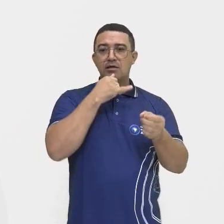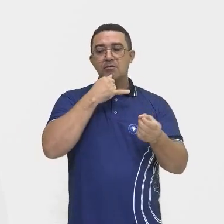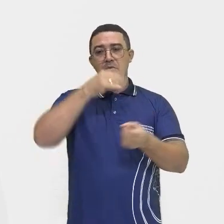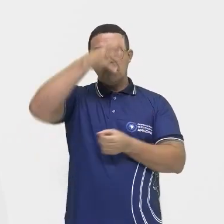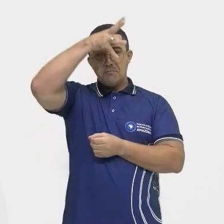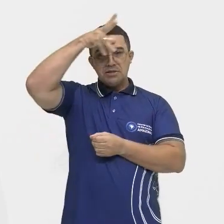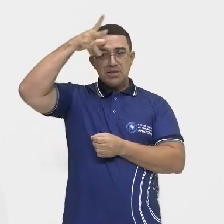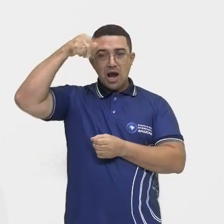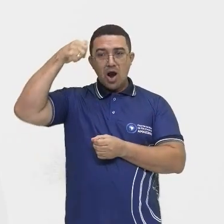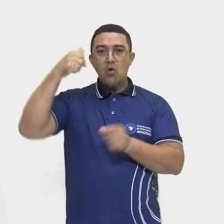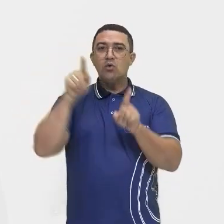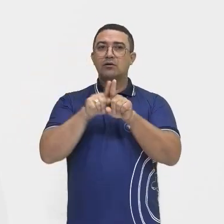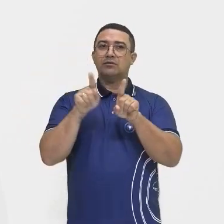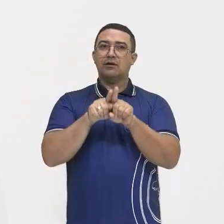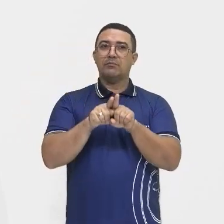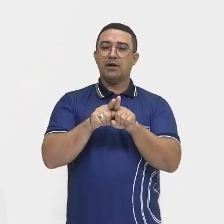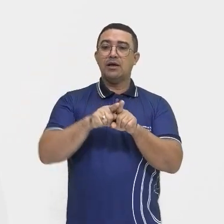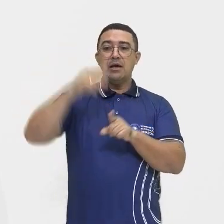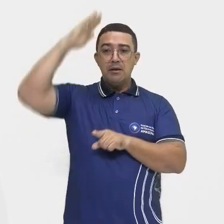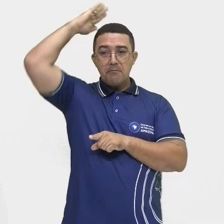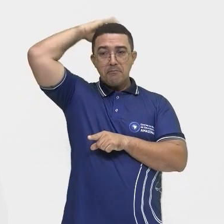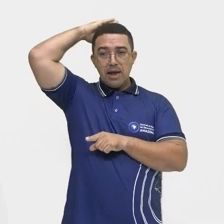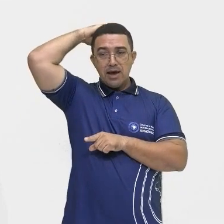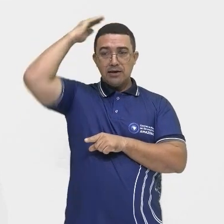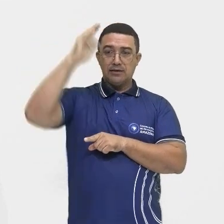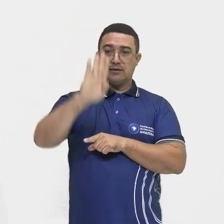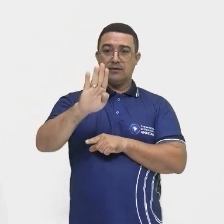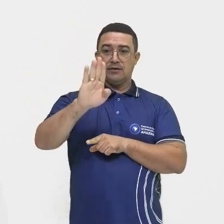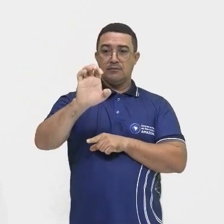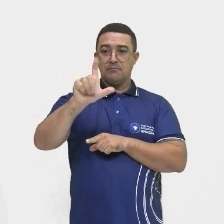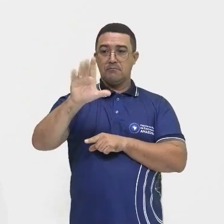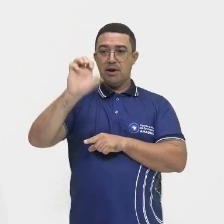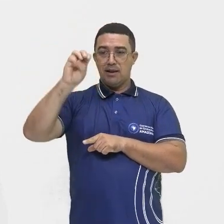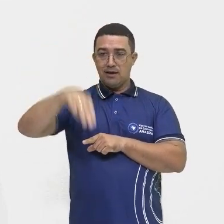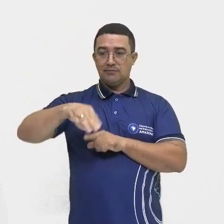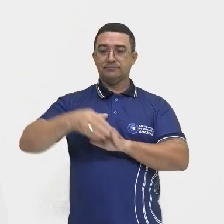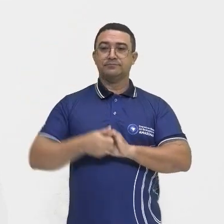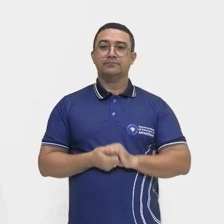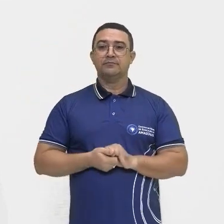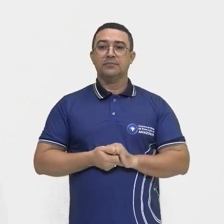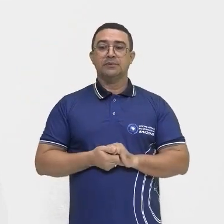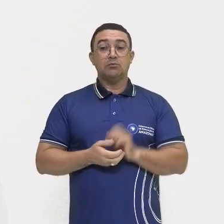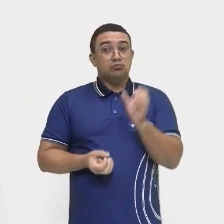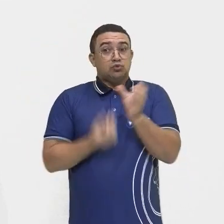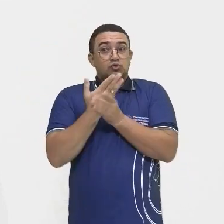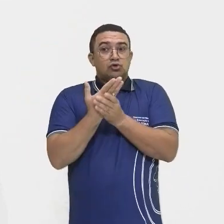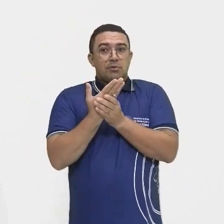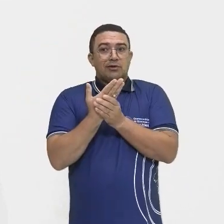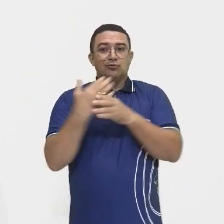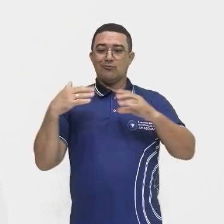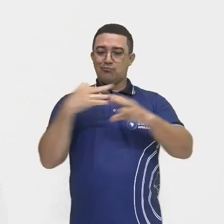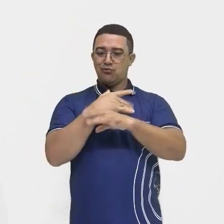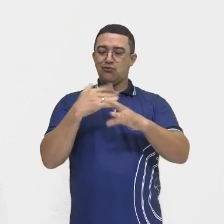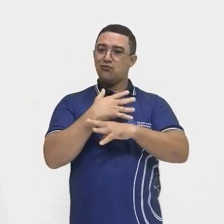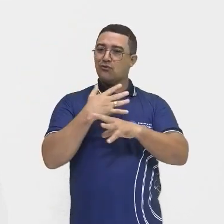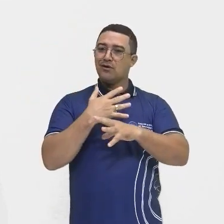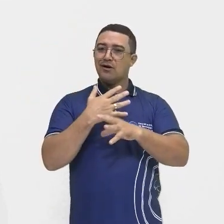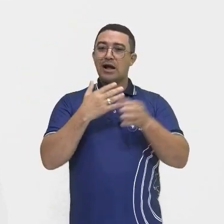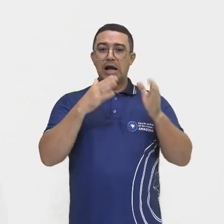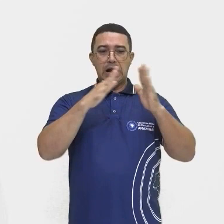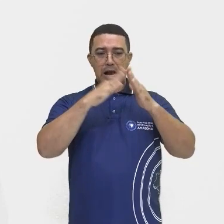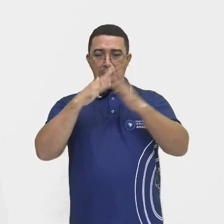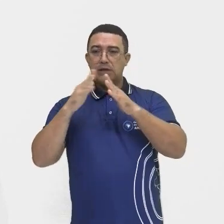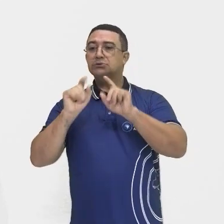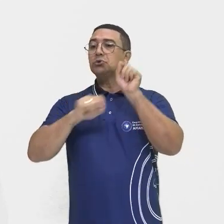Manaus e também de Belém. E a rede urbana formada nessa época, ela funcionava